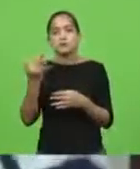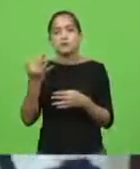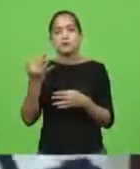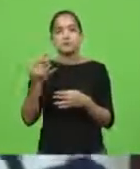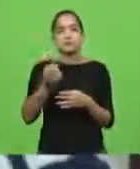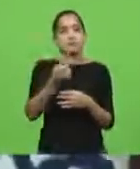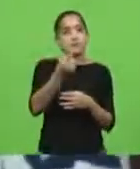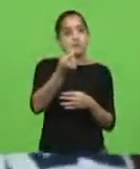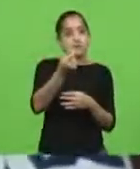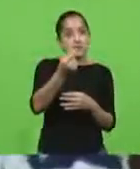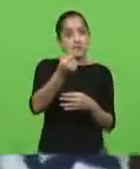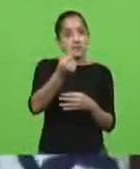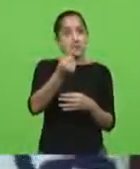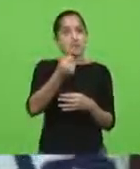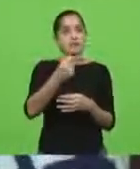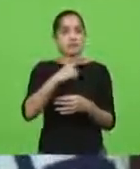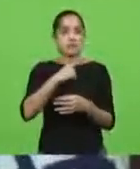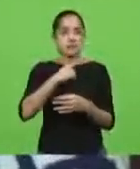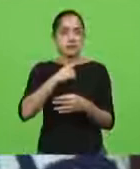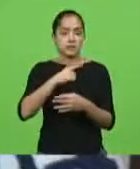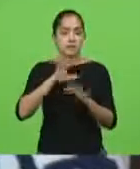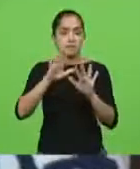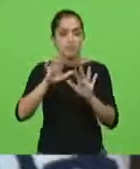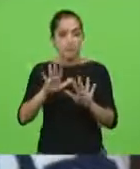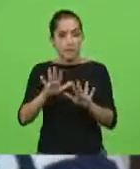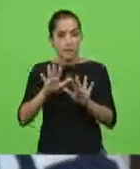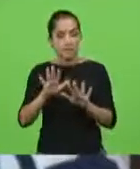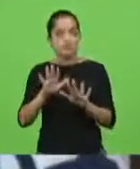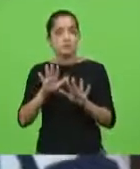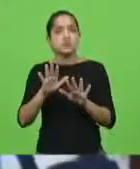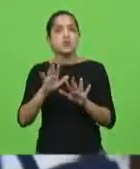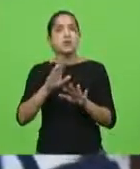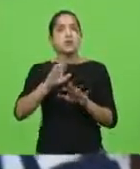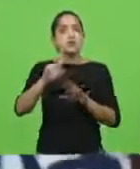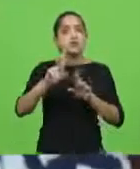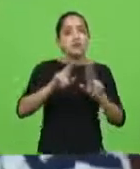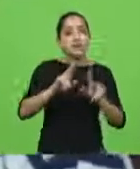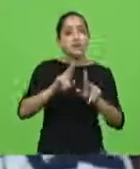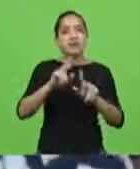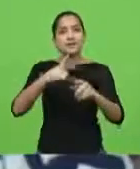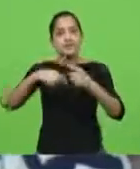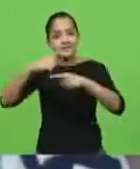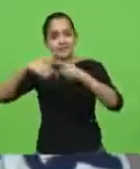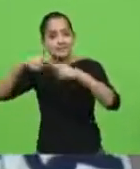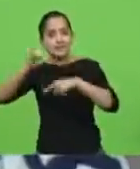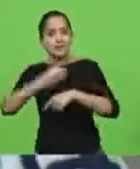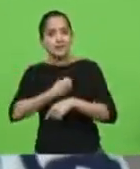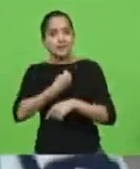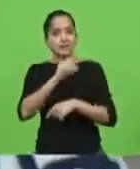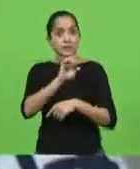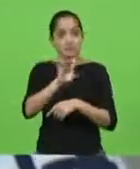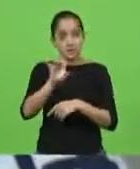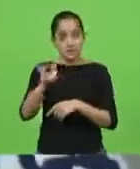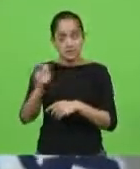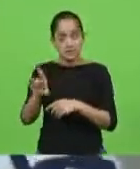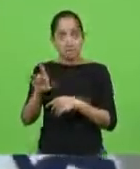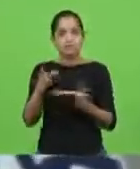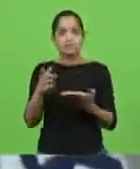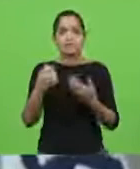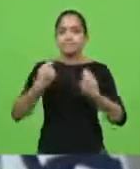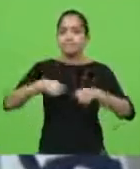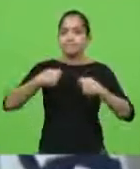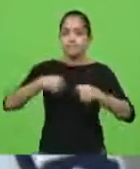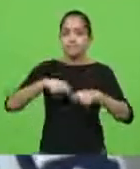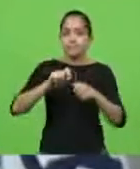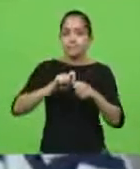dinheiro você ganha, mas a diferença é que você faz na vida das pessoas. E é isso que nós, catarinenses, temos que fazer,